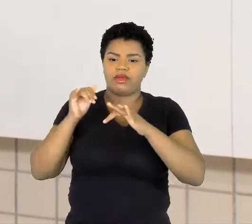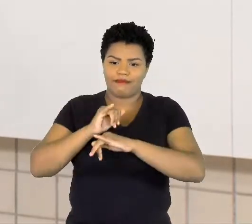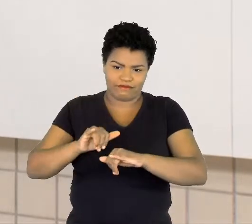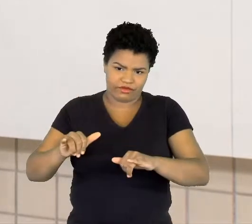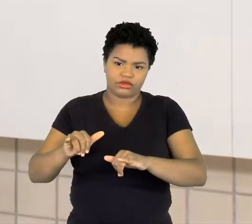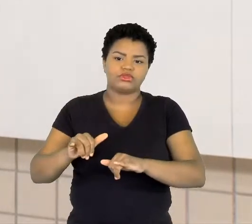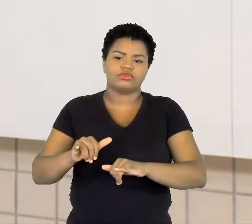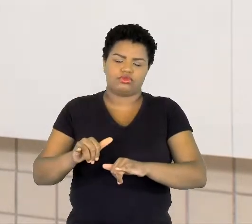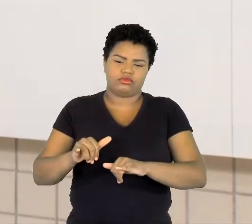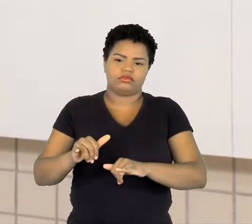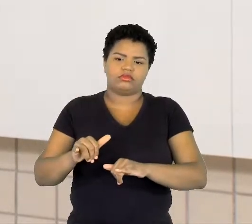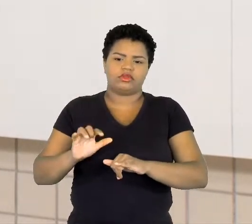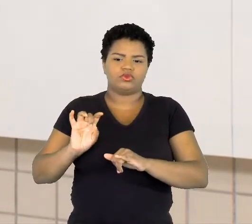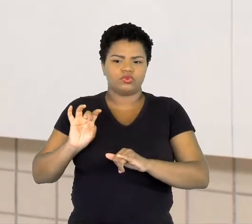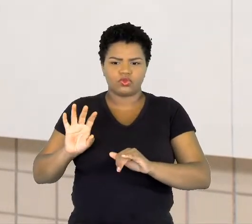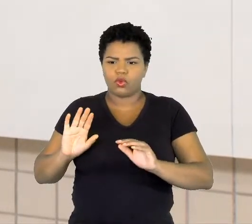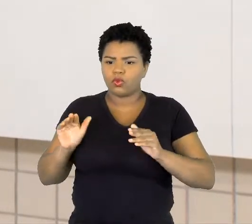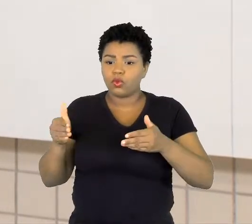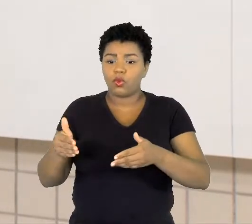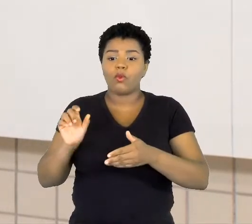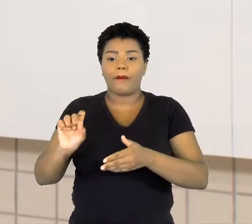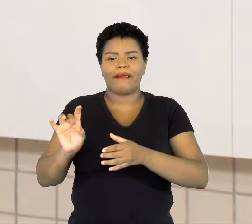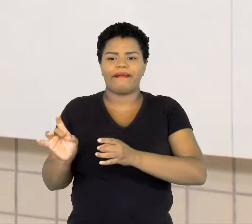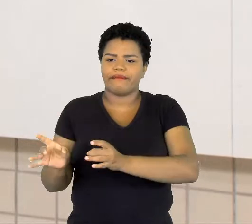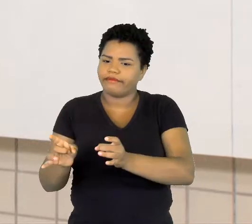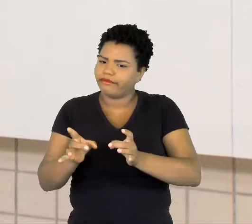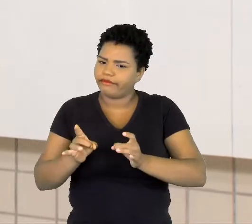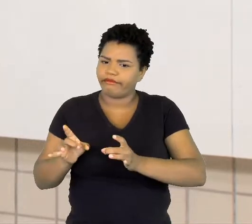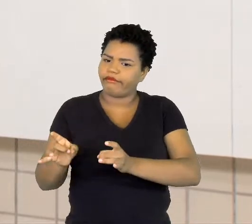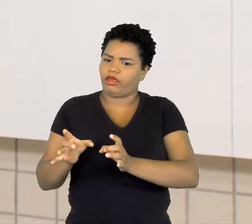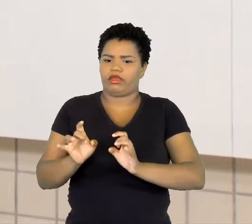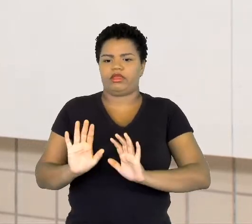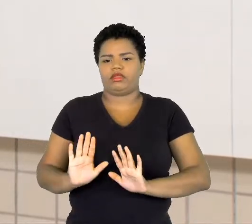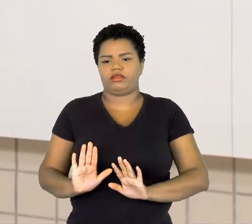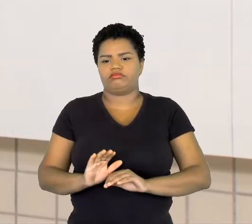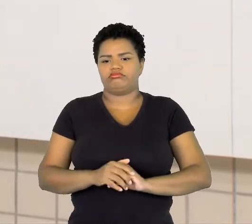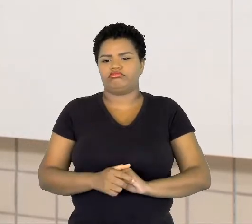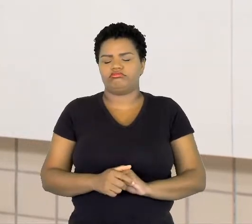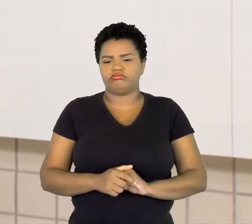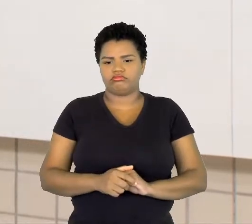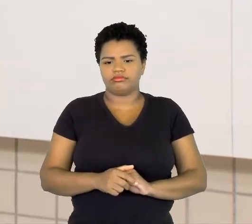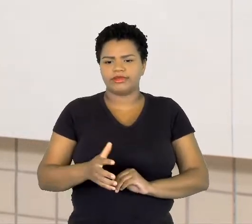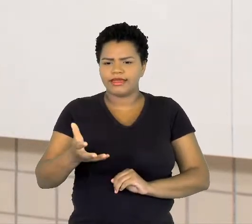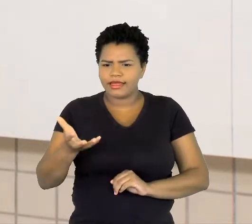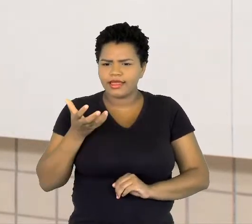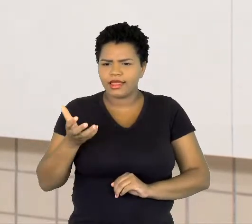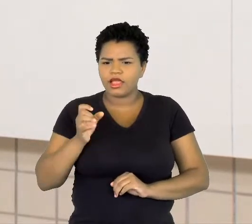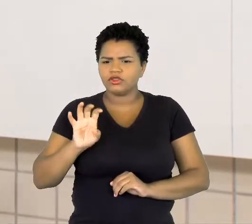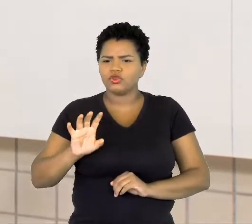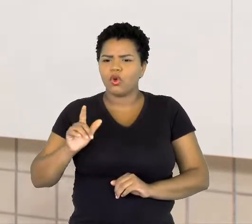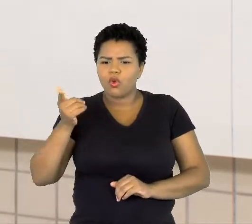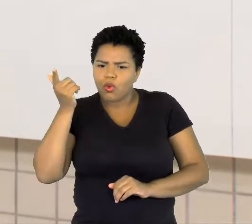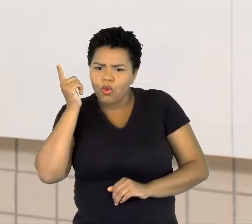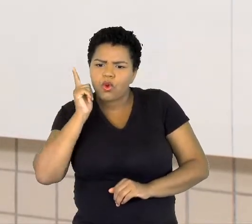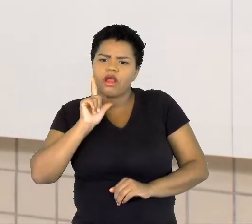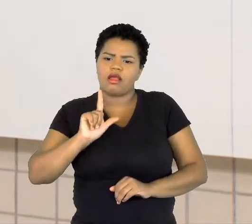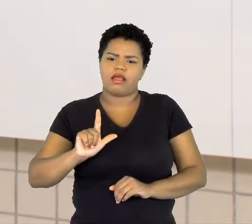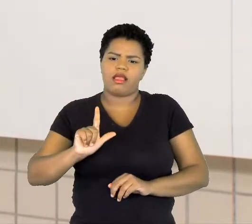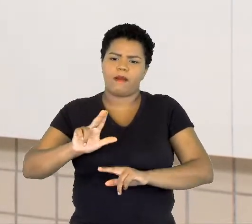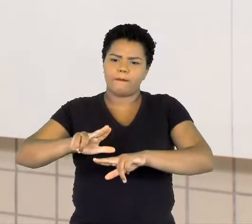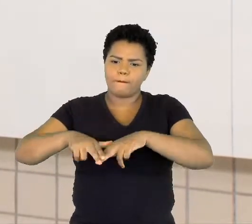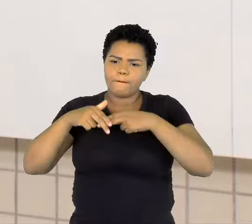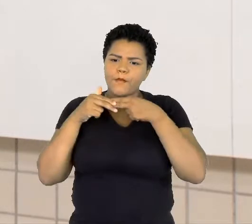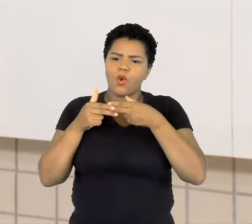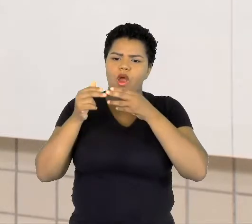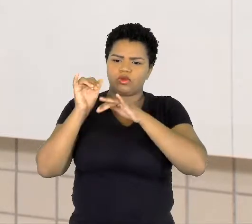é exclusivamente comercial, tá? Ela sempre quer promover uma imagem de alguém,